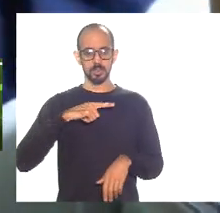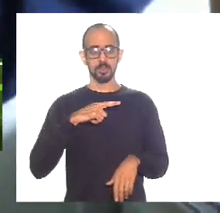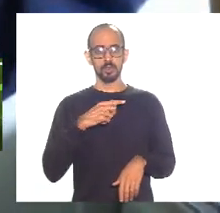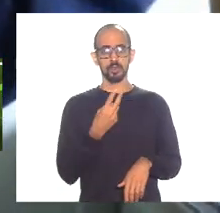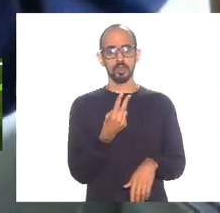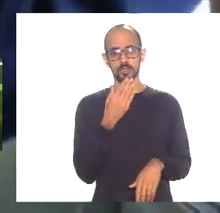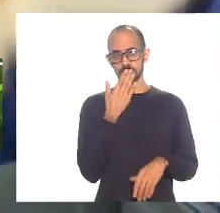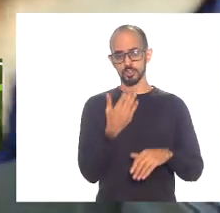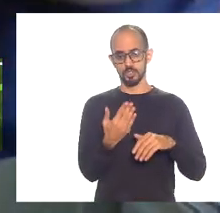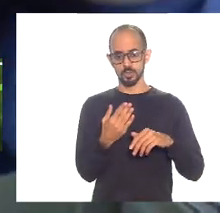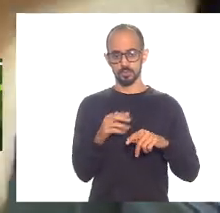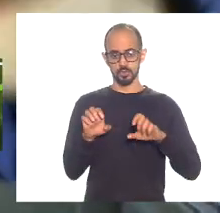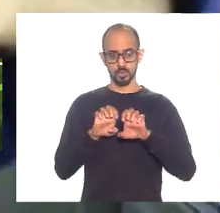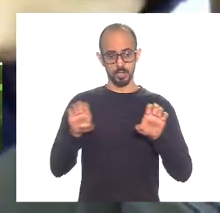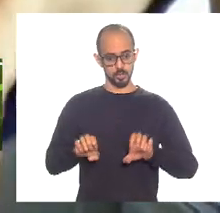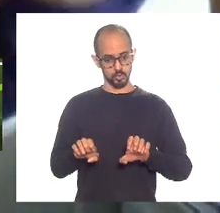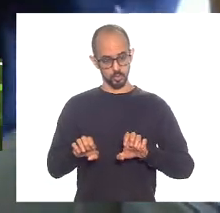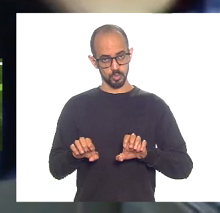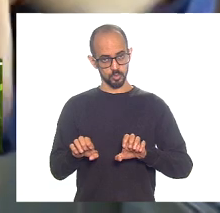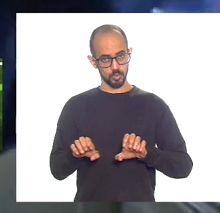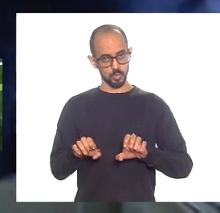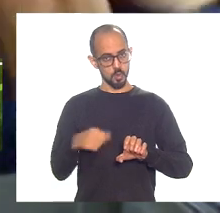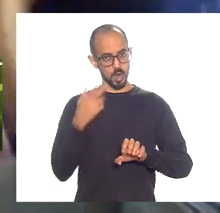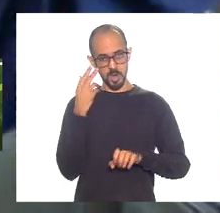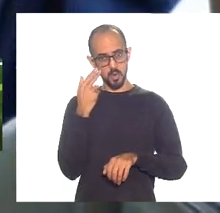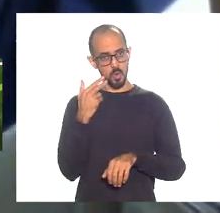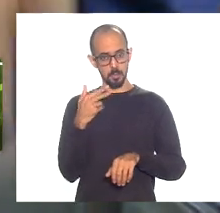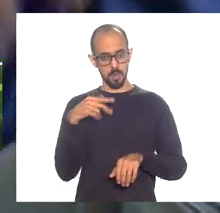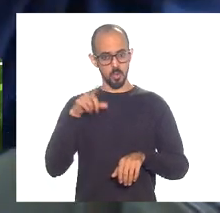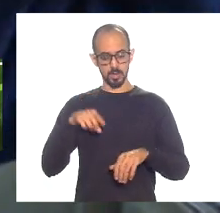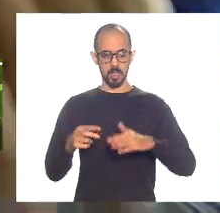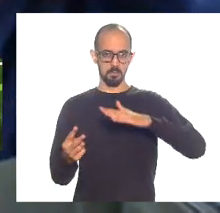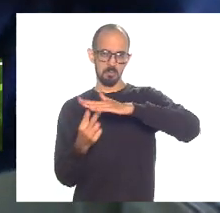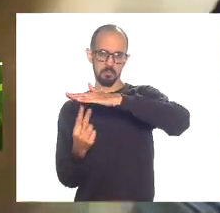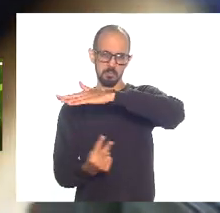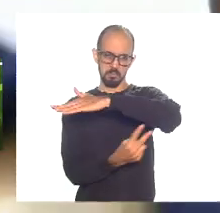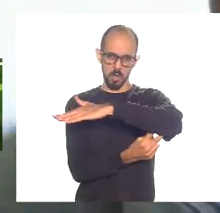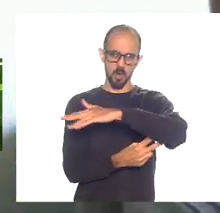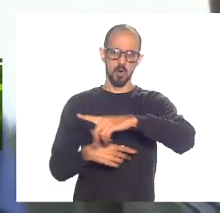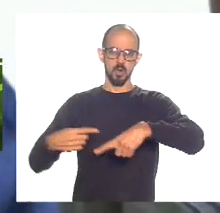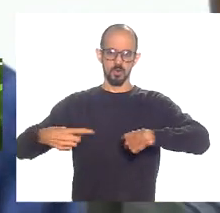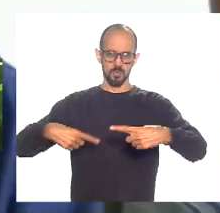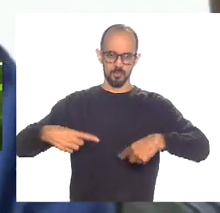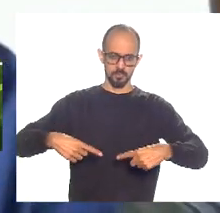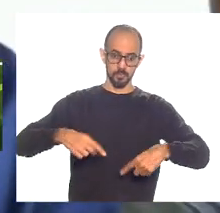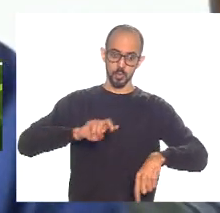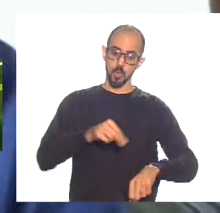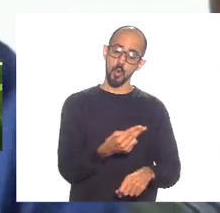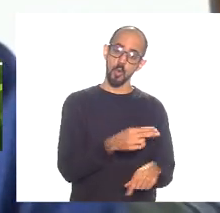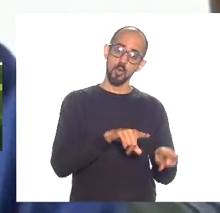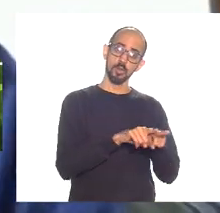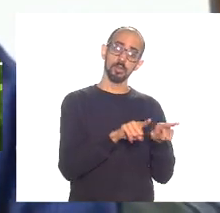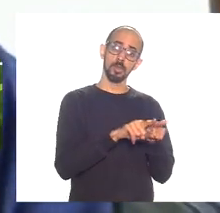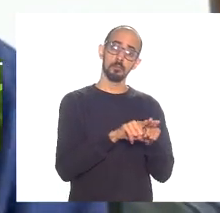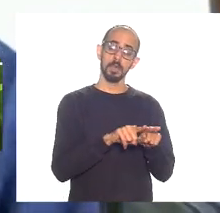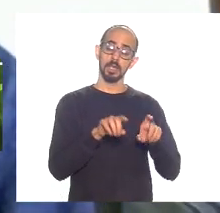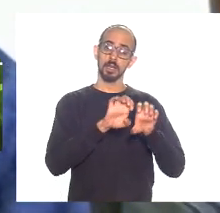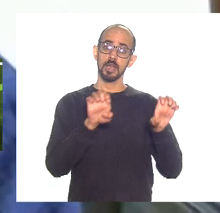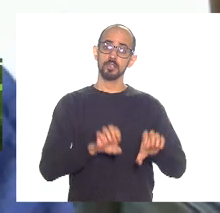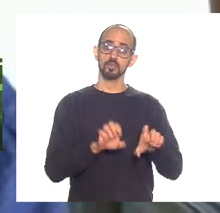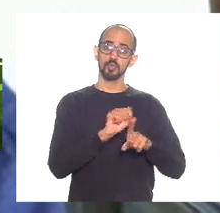da infraestrutura tradicional que é ponte viaduto estrada etc etc e na infraestrutura